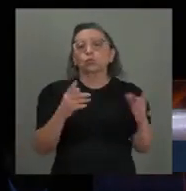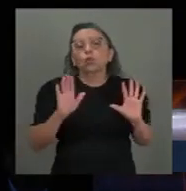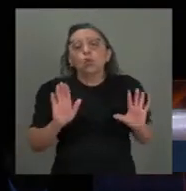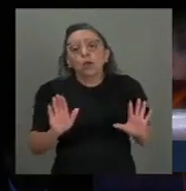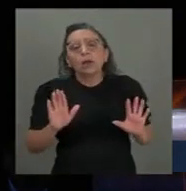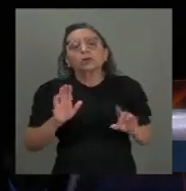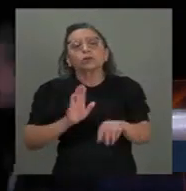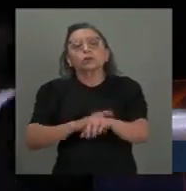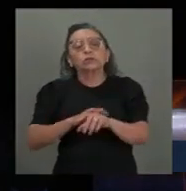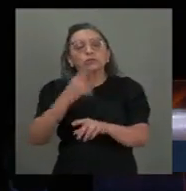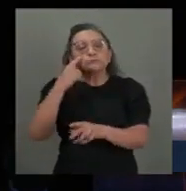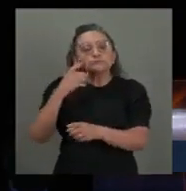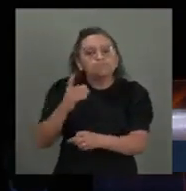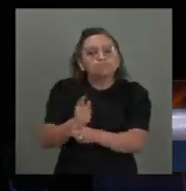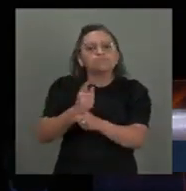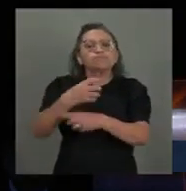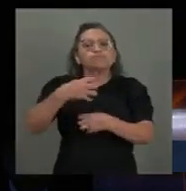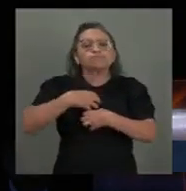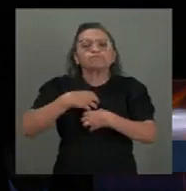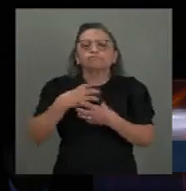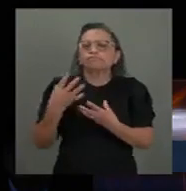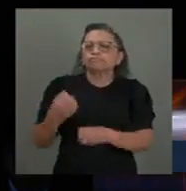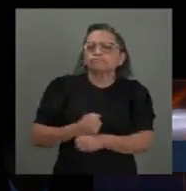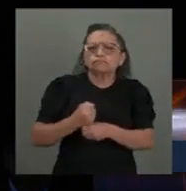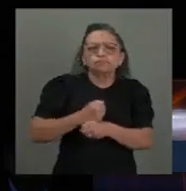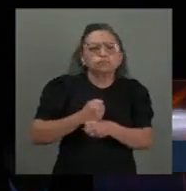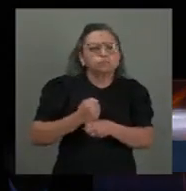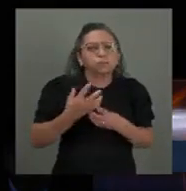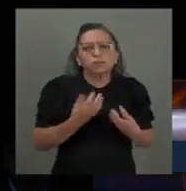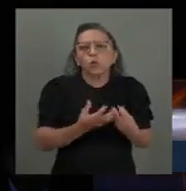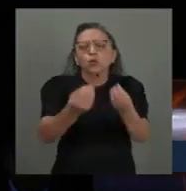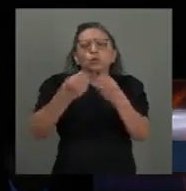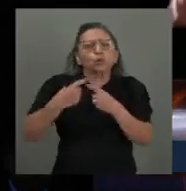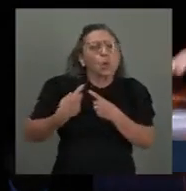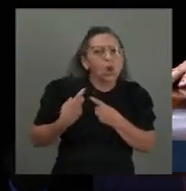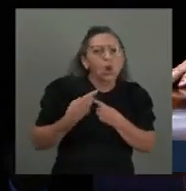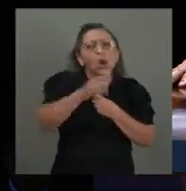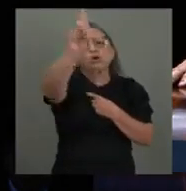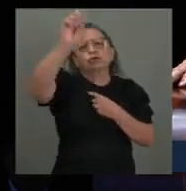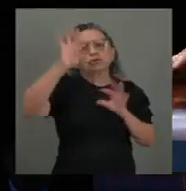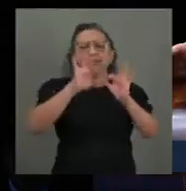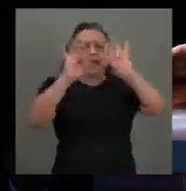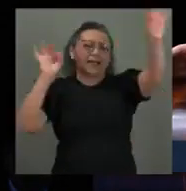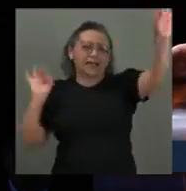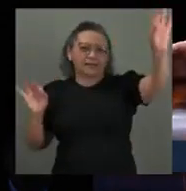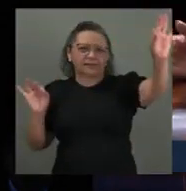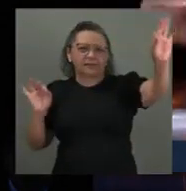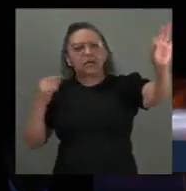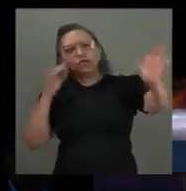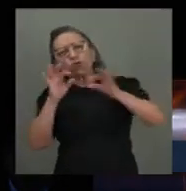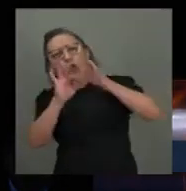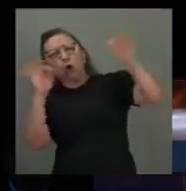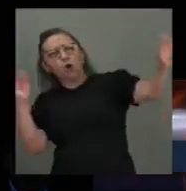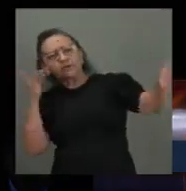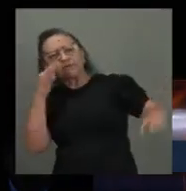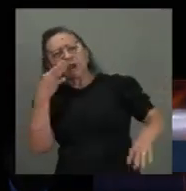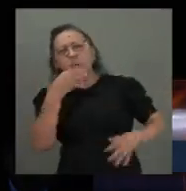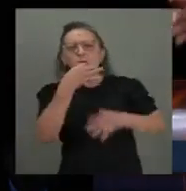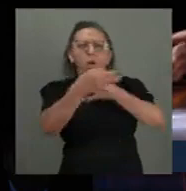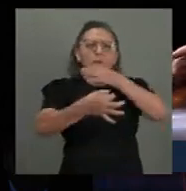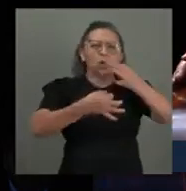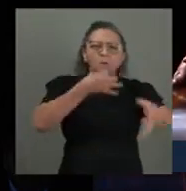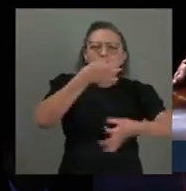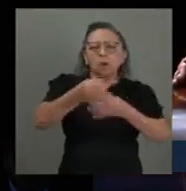se encontra a milhares e milhares e milhares de quilômetros de distância. Aí, uns apoiam uma visão